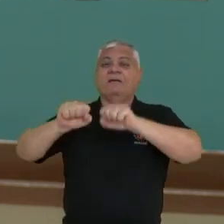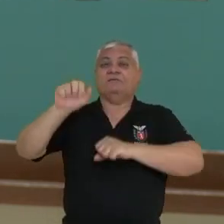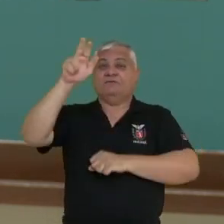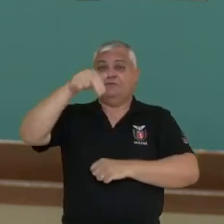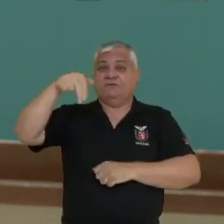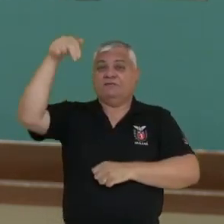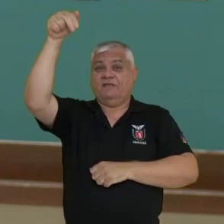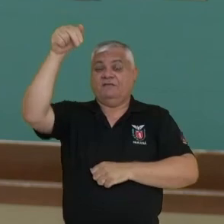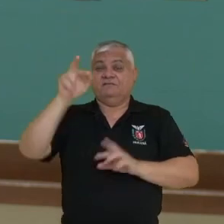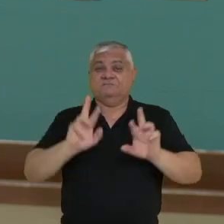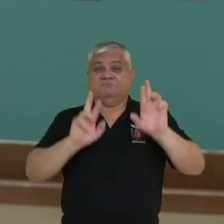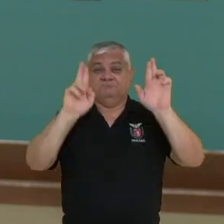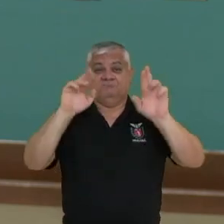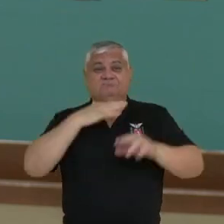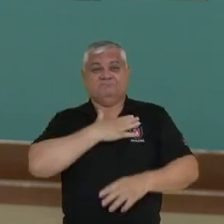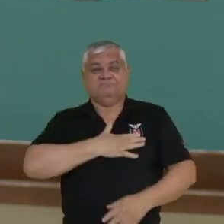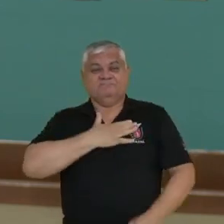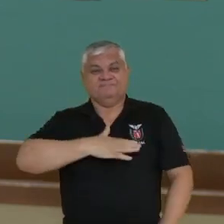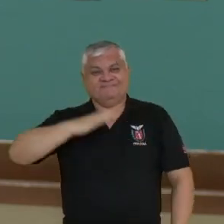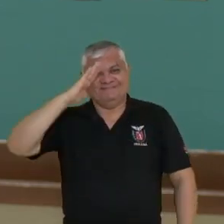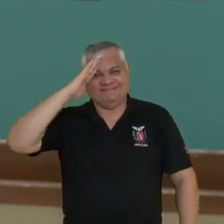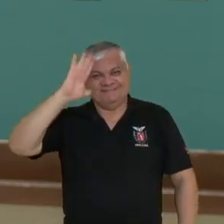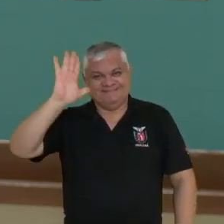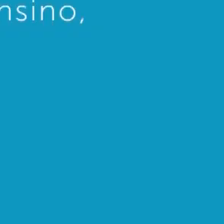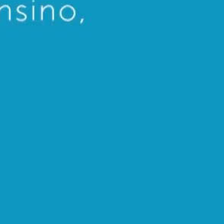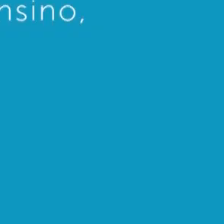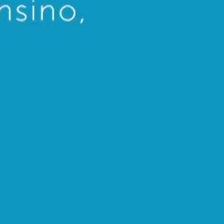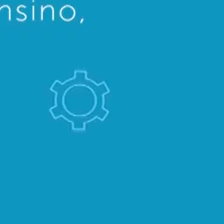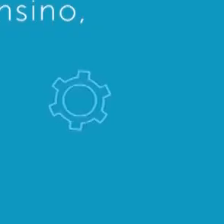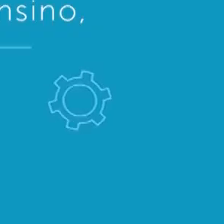do Nordeste. Espero que vocês tenham gostado. Até breve!